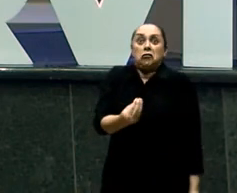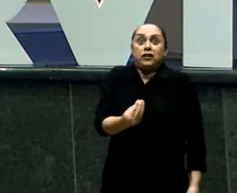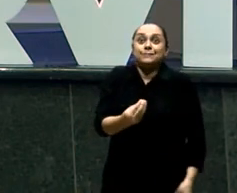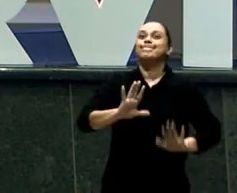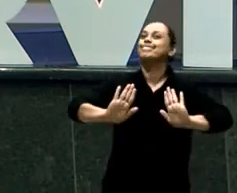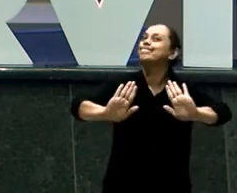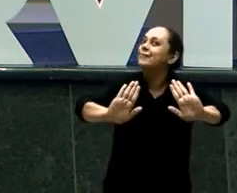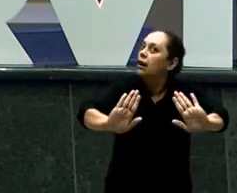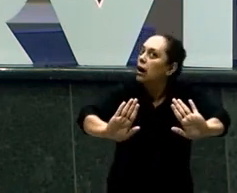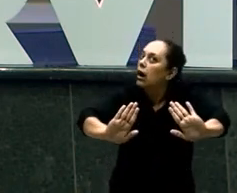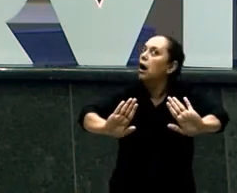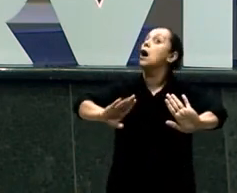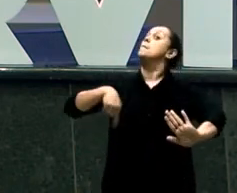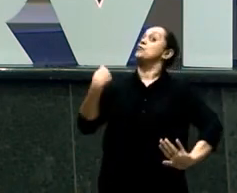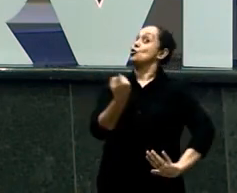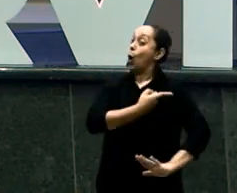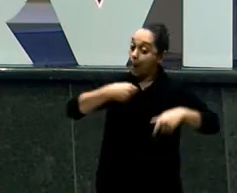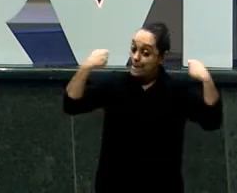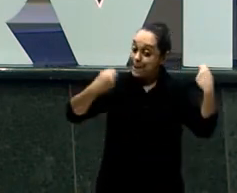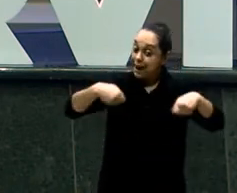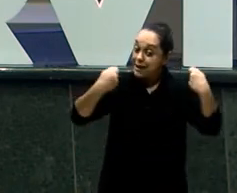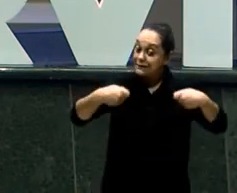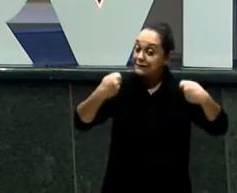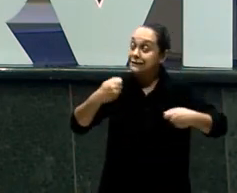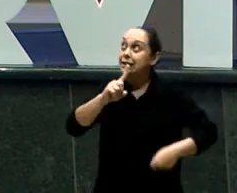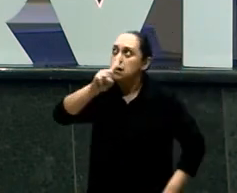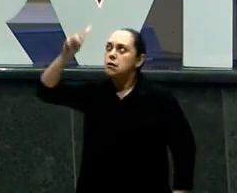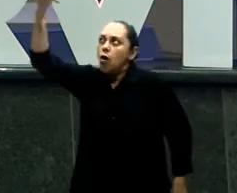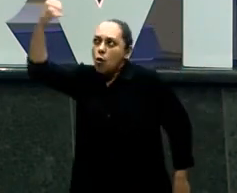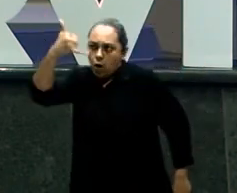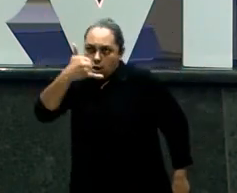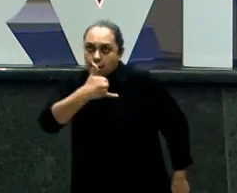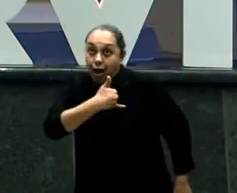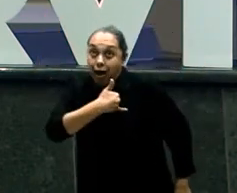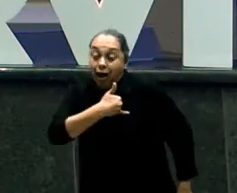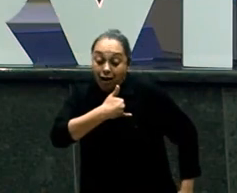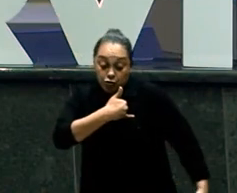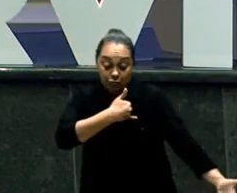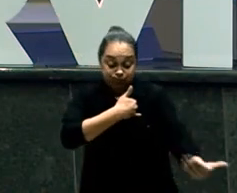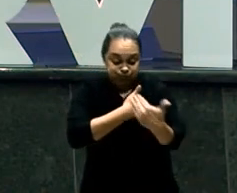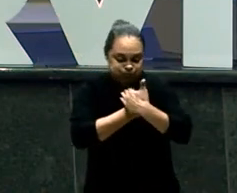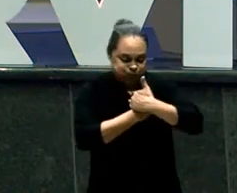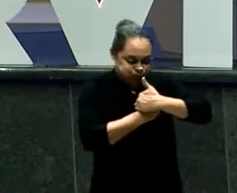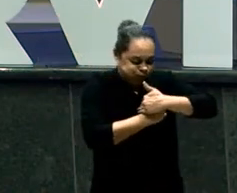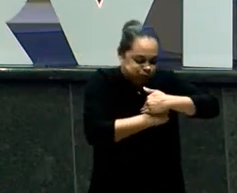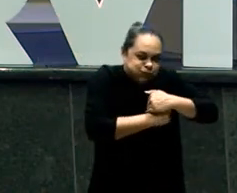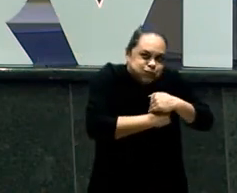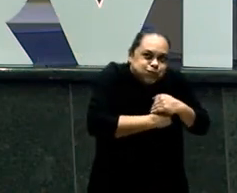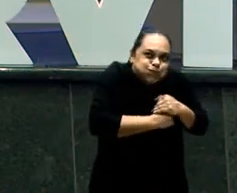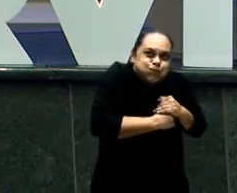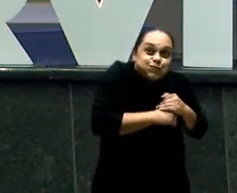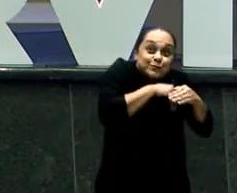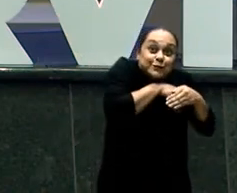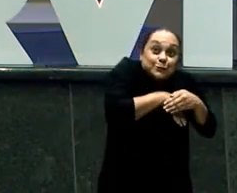é muito Importante Guardar Cada palavra Que Deus Fala Comigo E com você Porque pode Passar